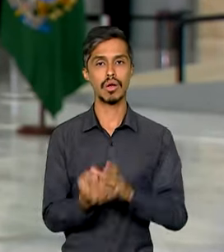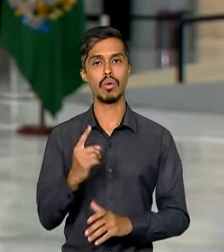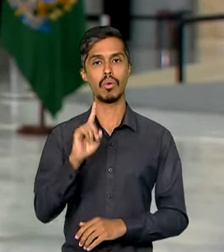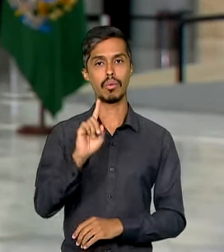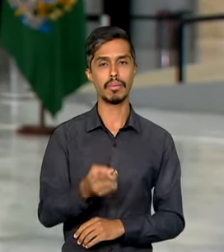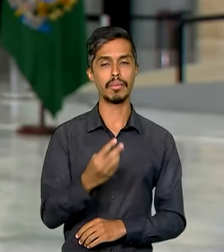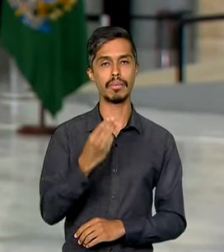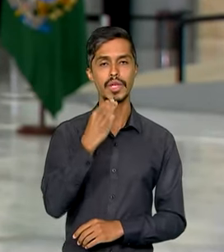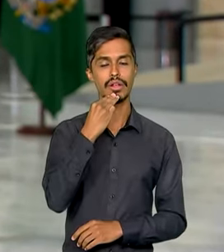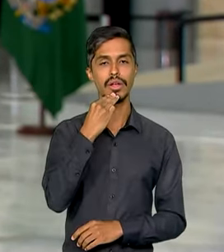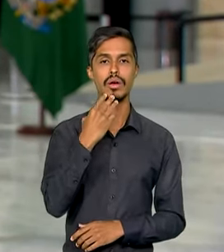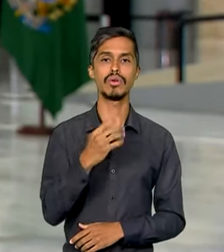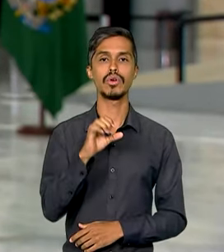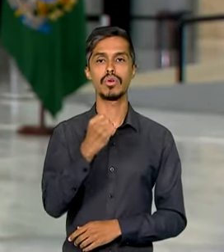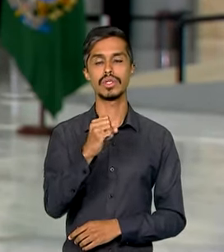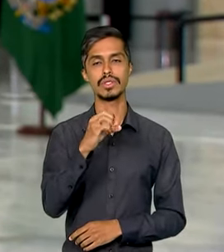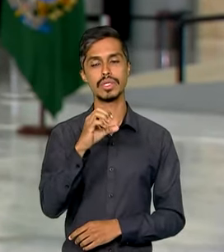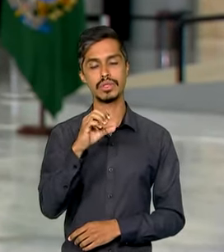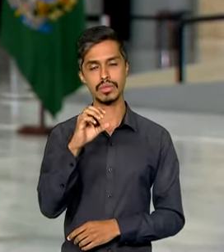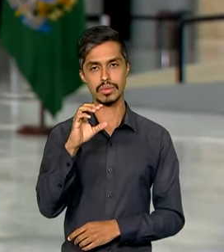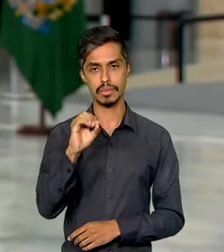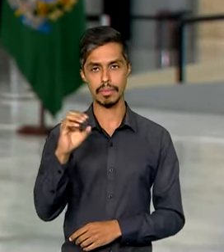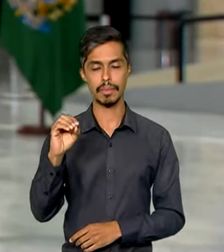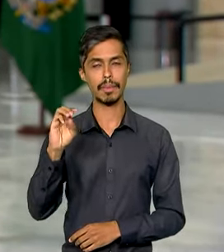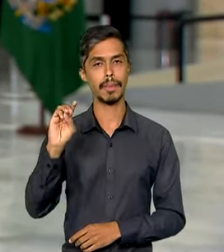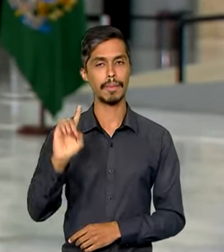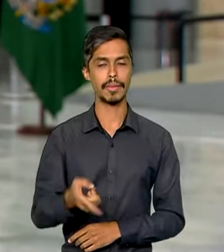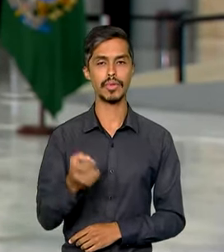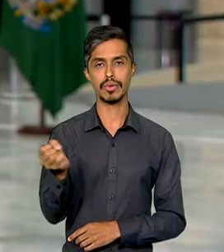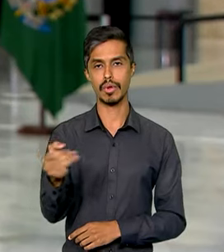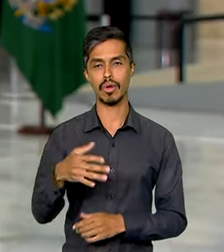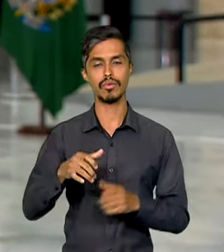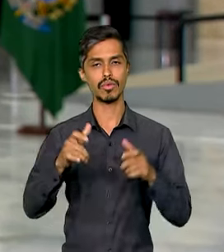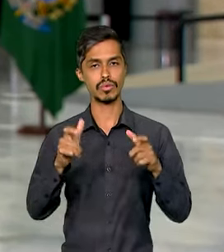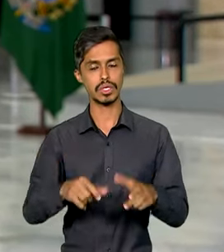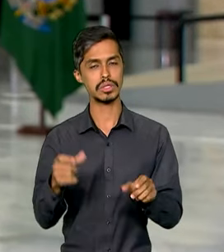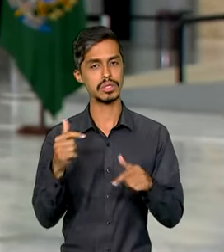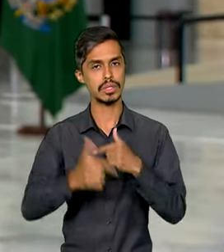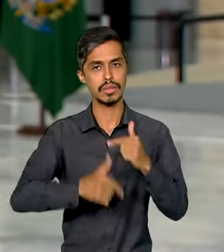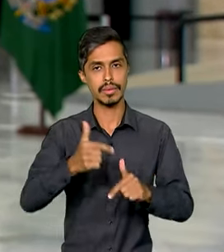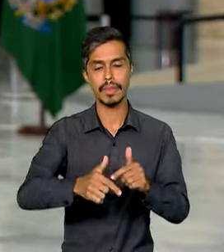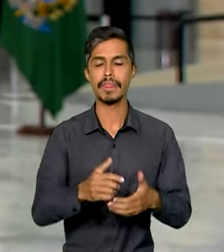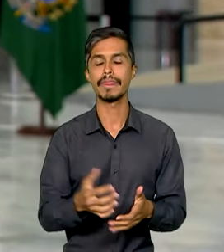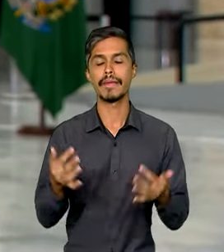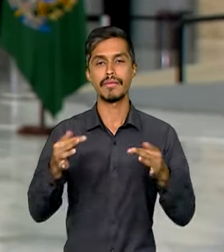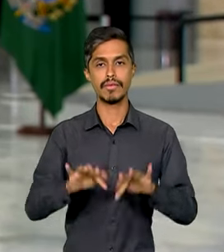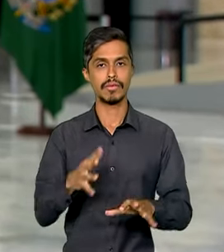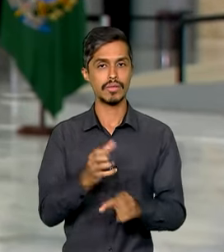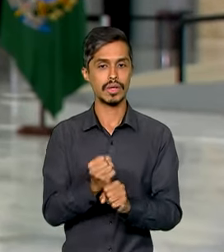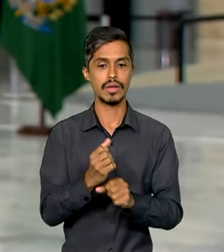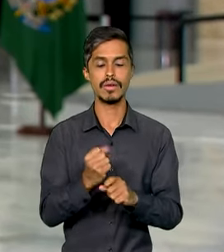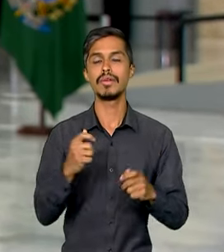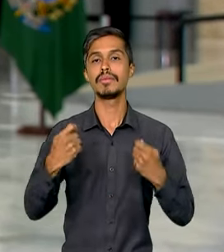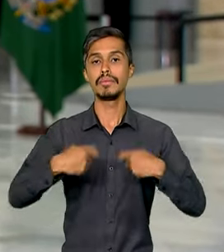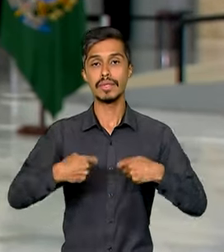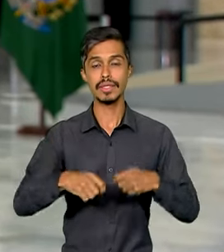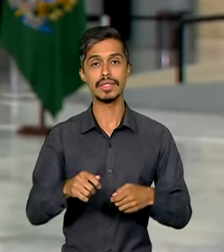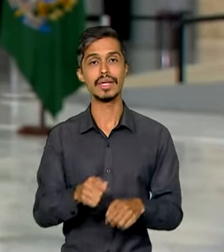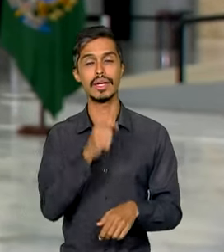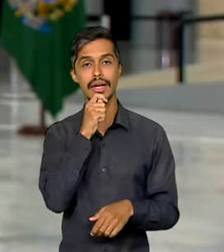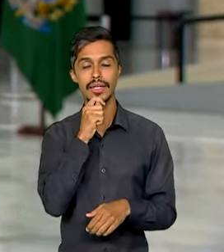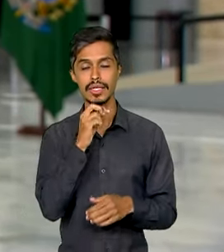milhão e 800 mil novos postos de trabalho. Para fechar com os dados finais, ainda faltam os resultados de